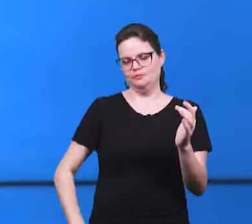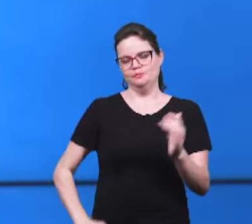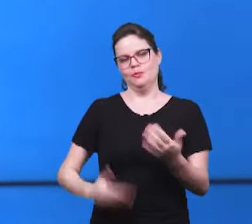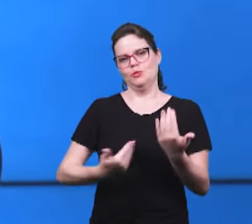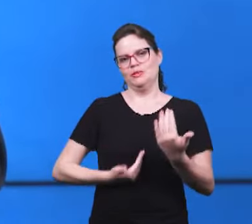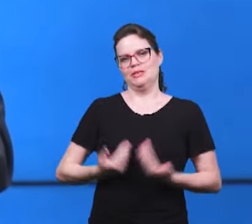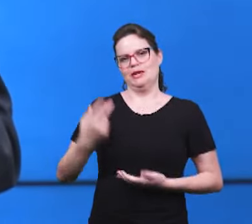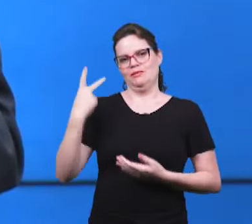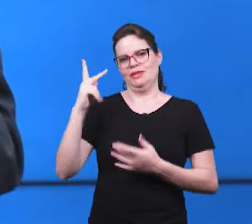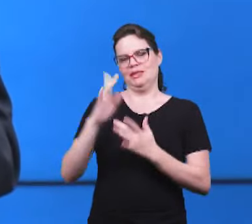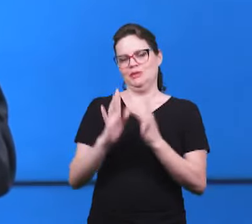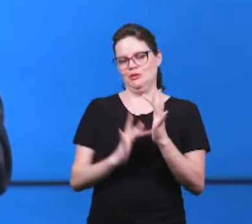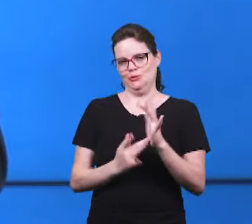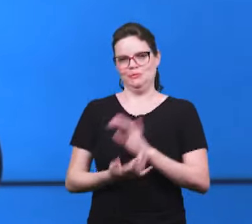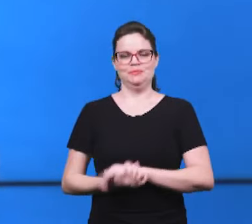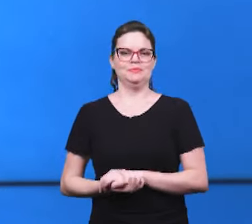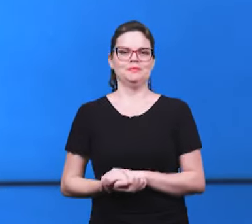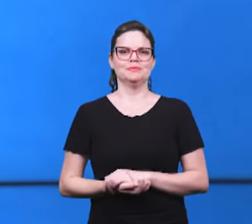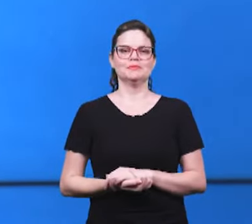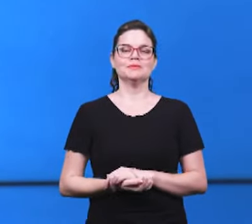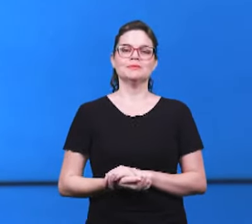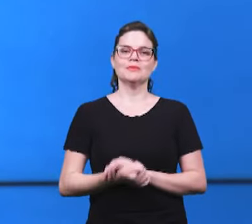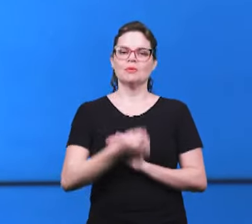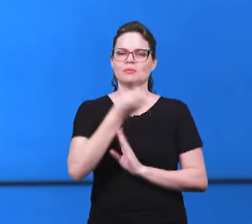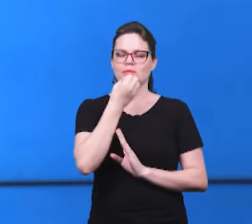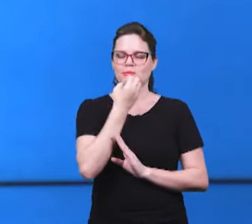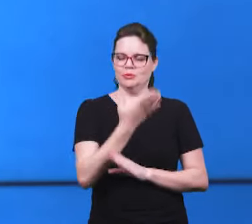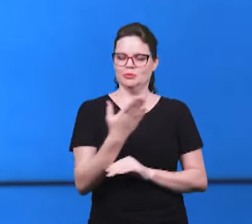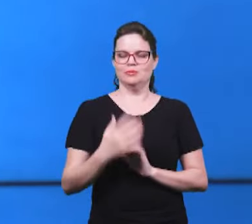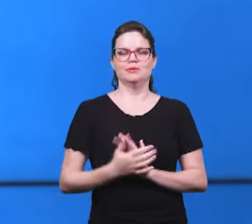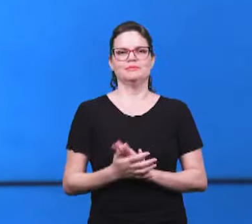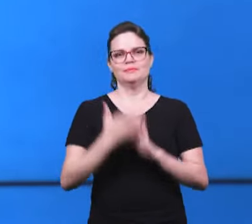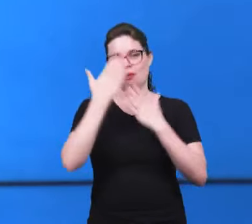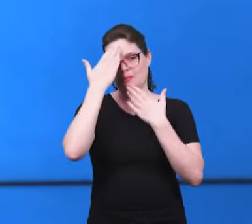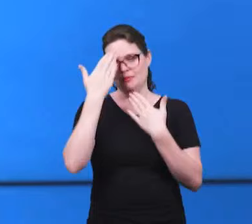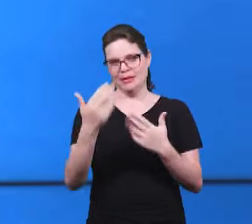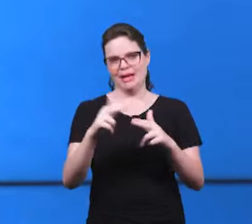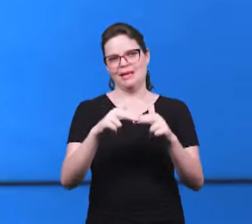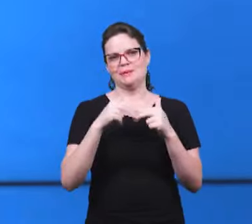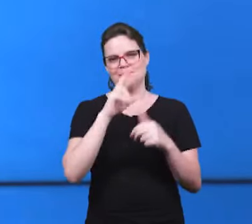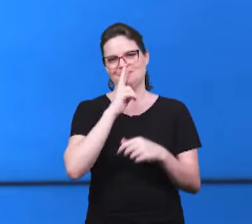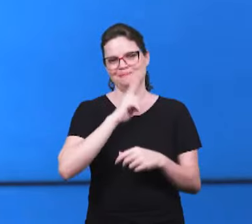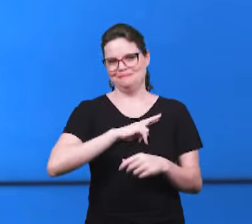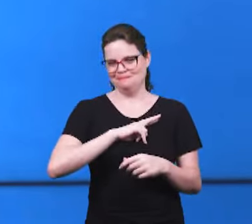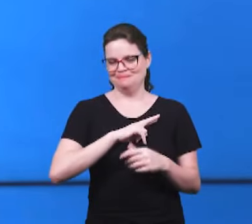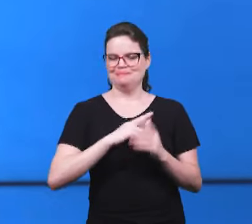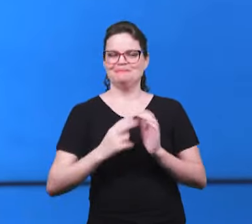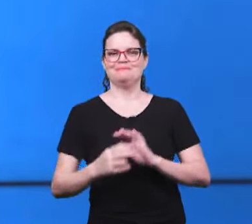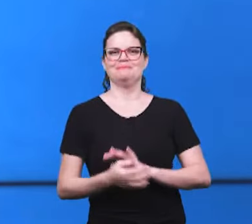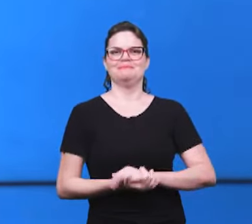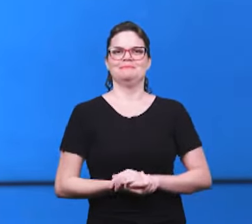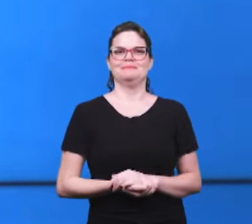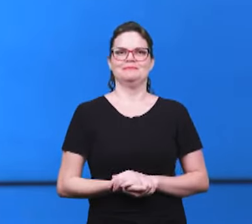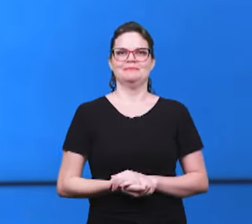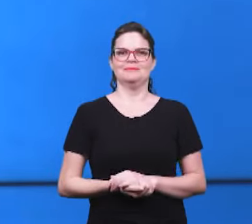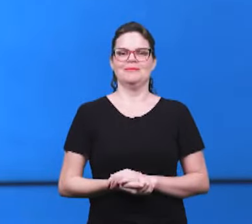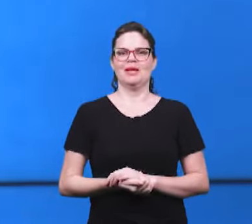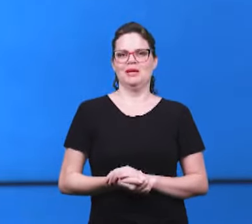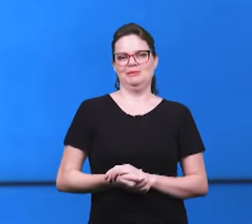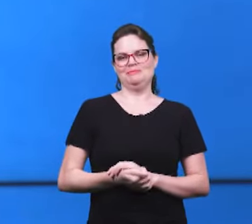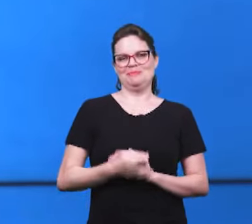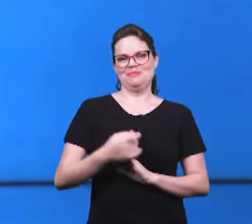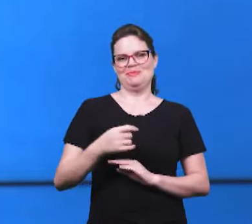aspecto da resposta foi muito bom da parte das irmãs. Obrigado, irmãs, pela participação, diríamos assim, muitas